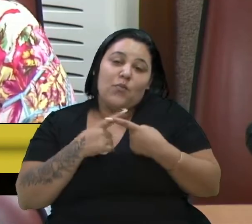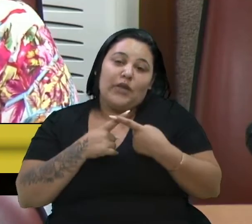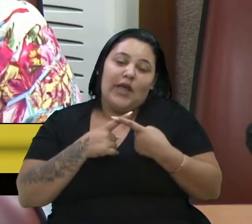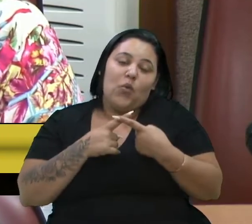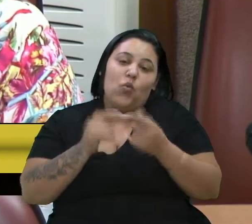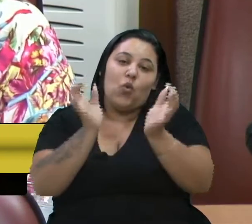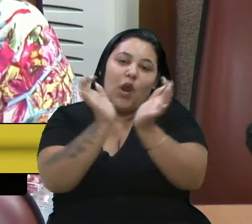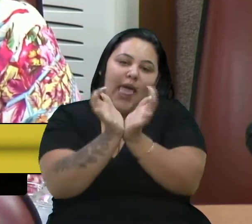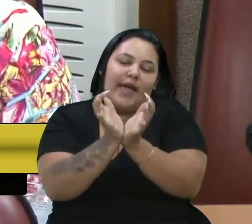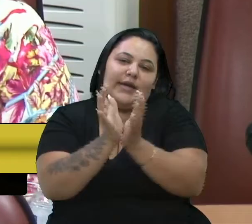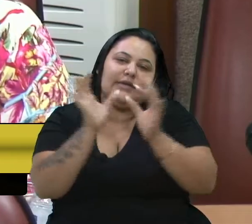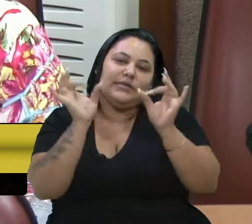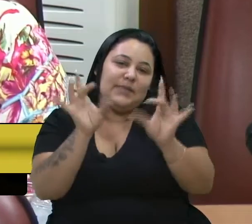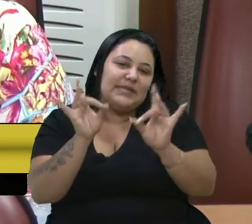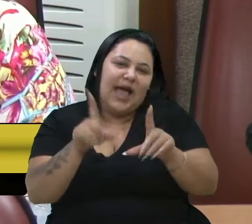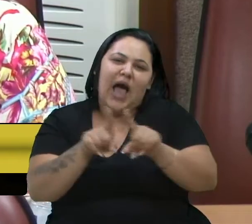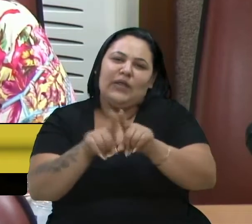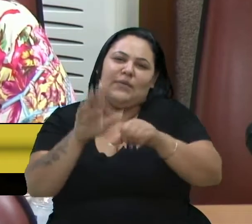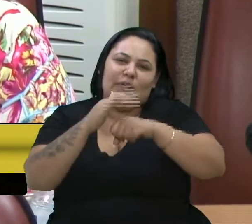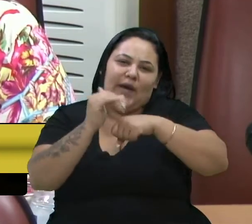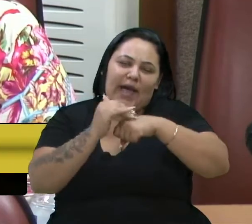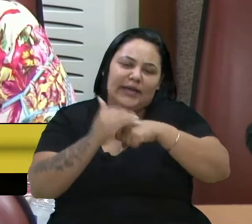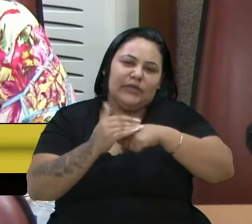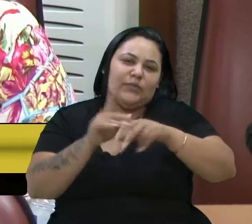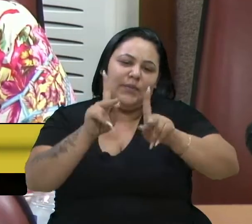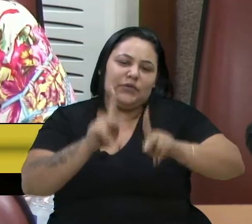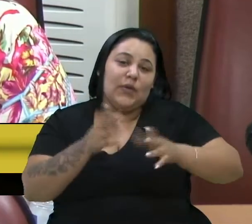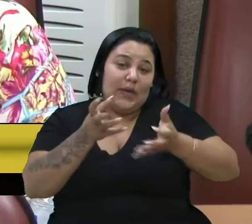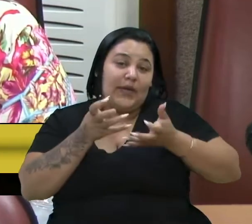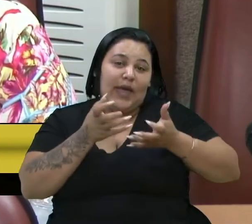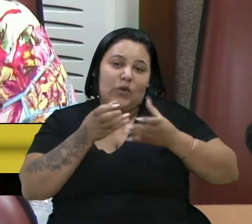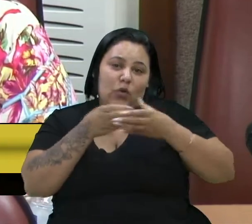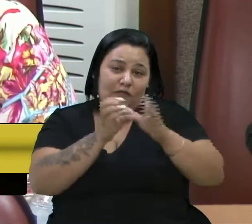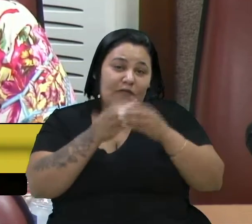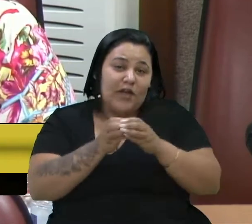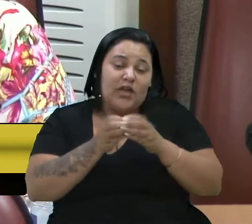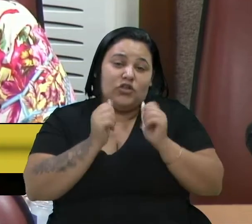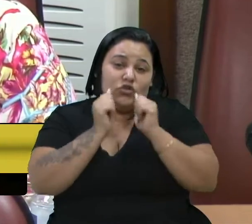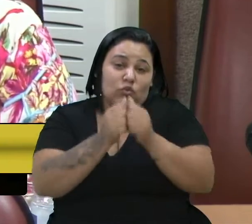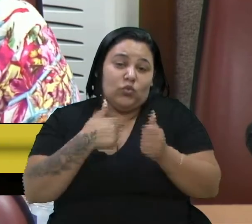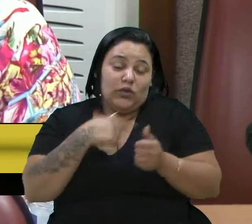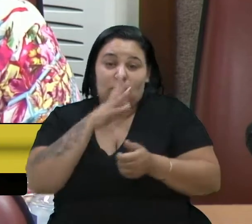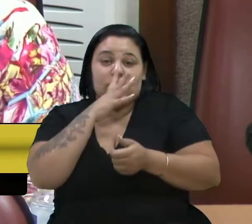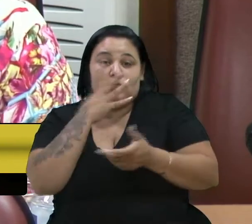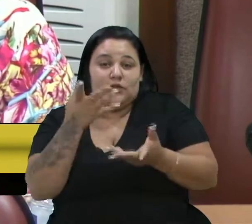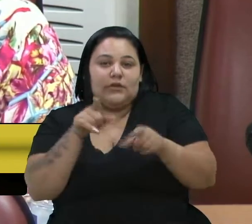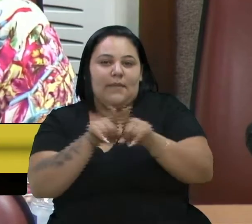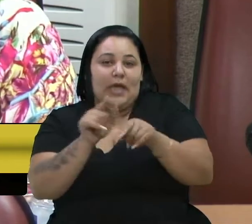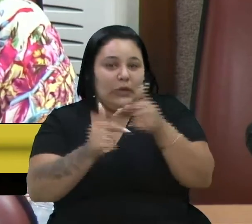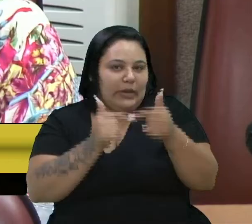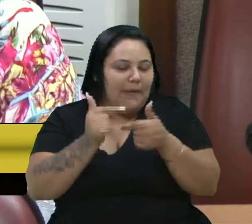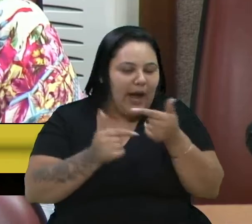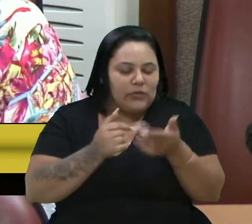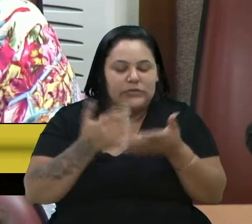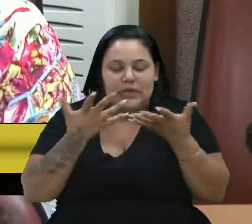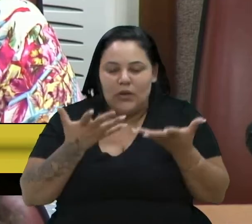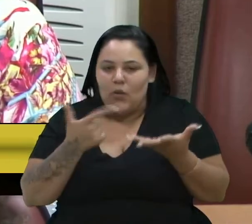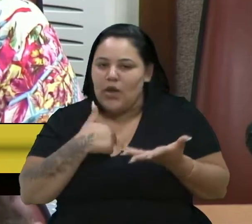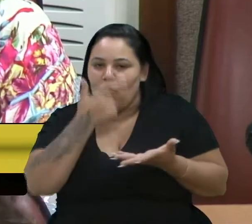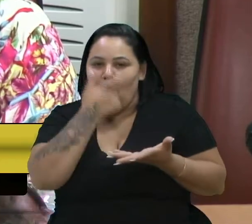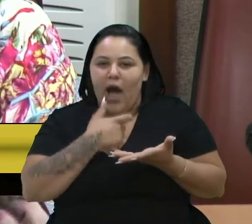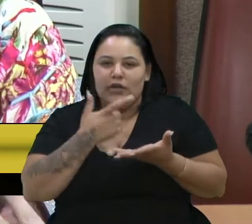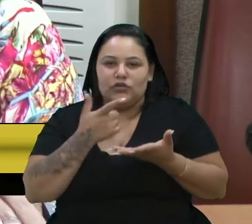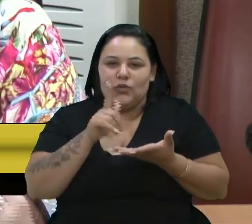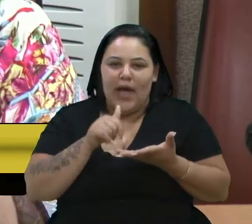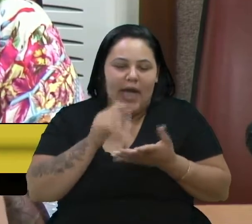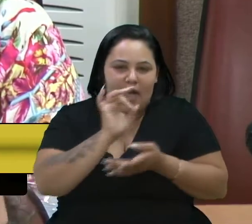colega muito especial, é uma pessoa que eu também quero muito bem, e admiro o trabalho dele. Então, eu acho que era